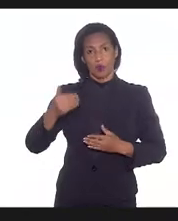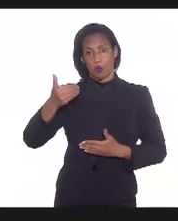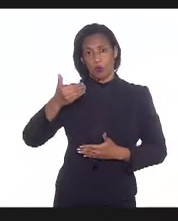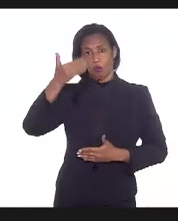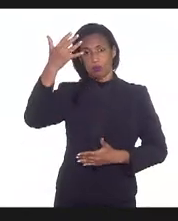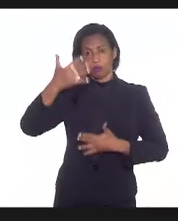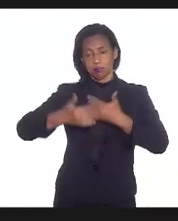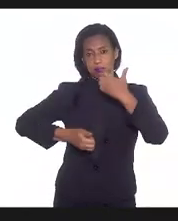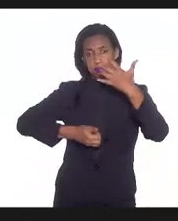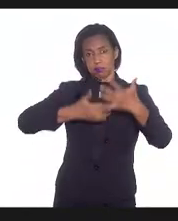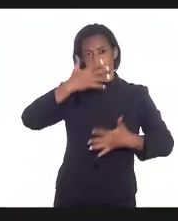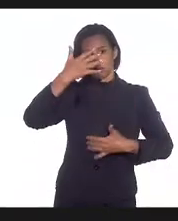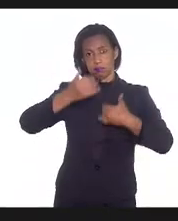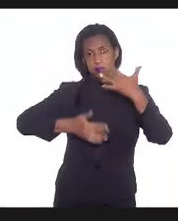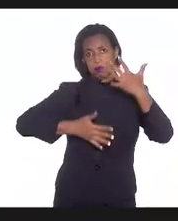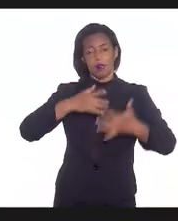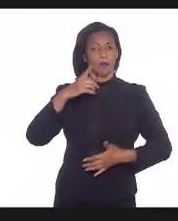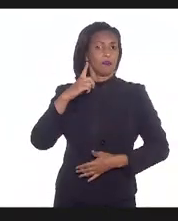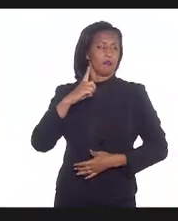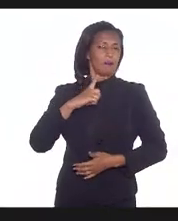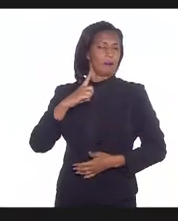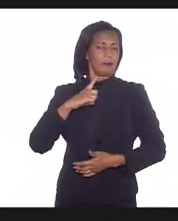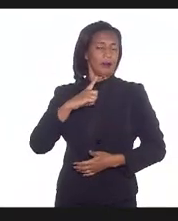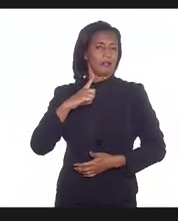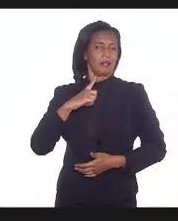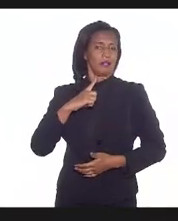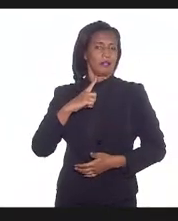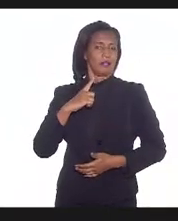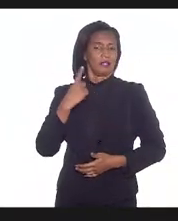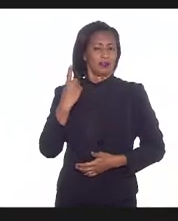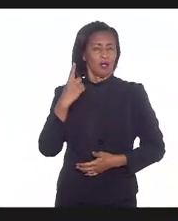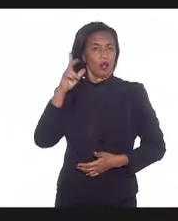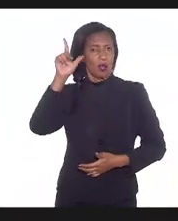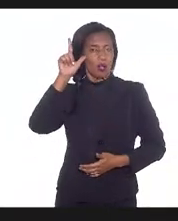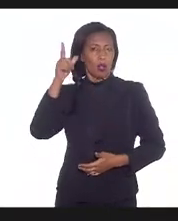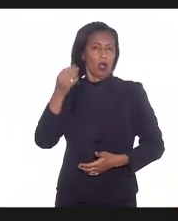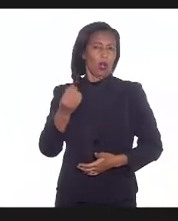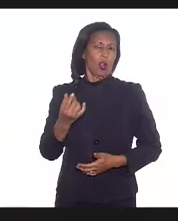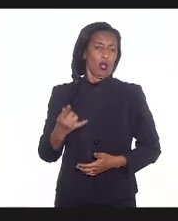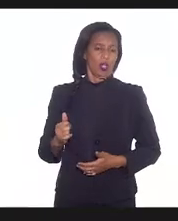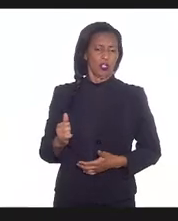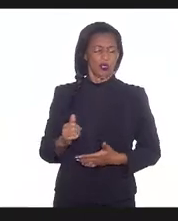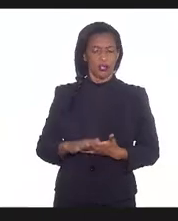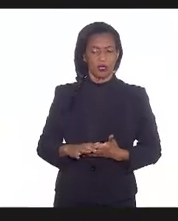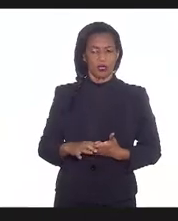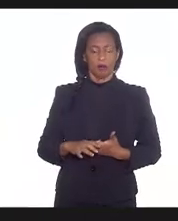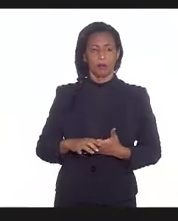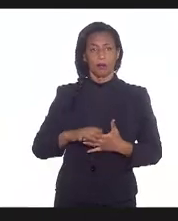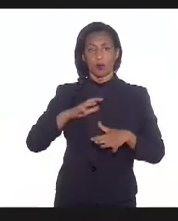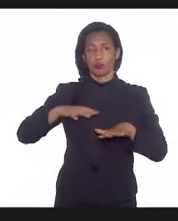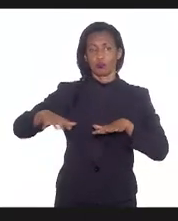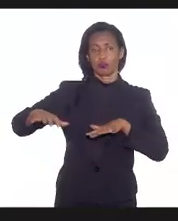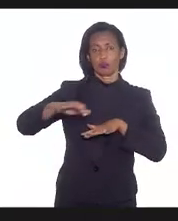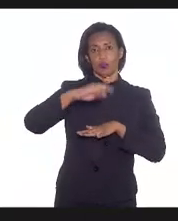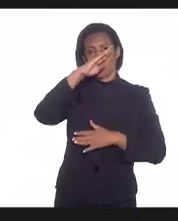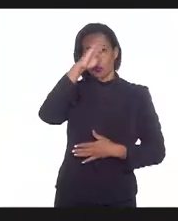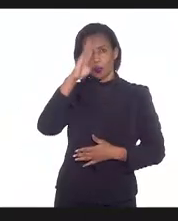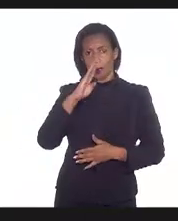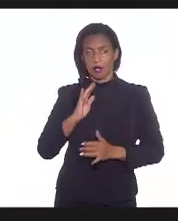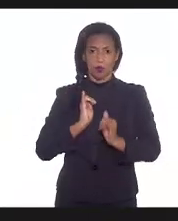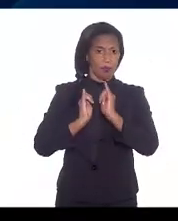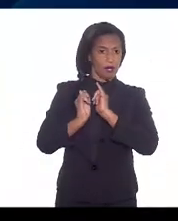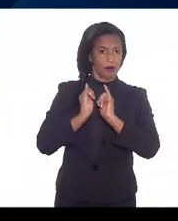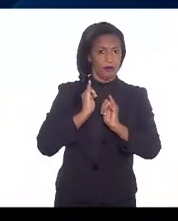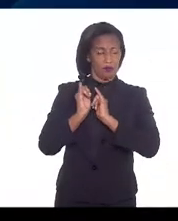uma lógica, né, passar aqui pelos dados do Brasil, pelos dados